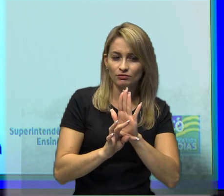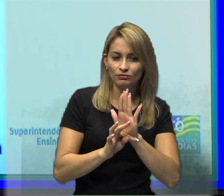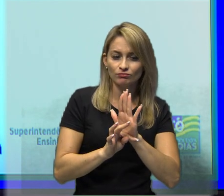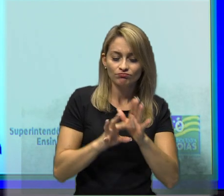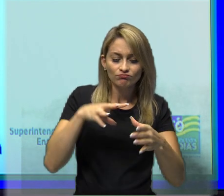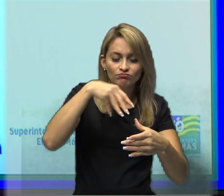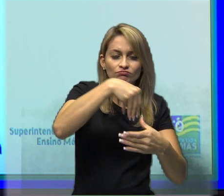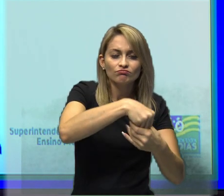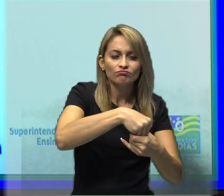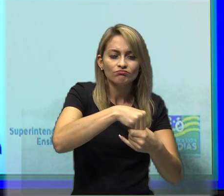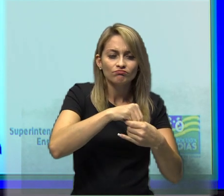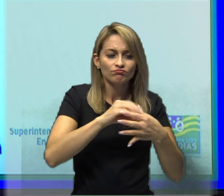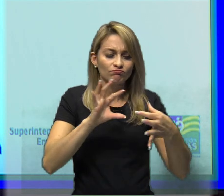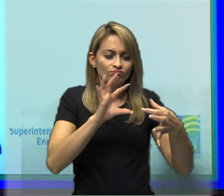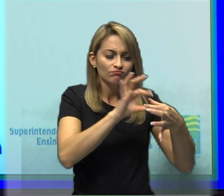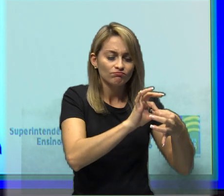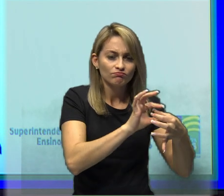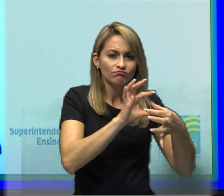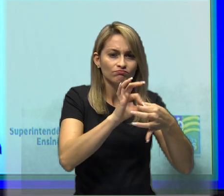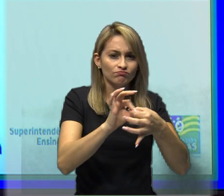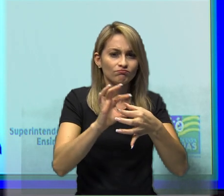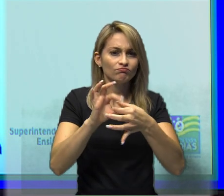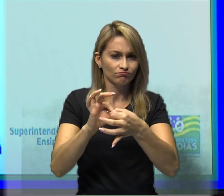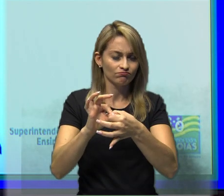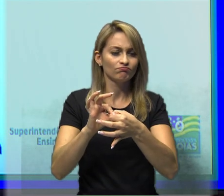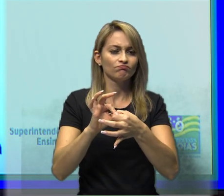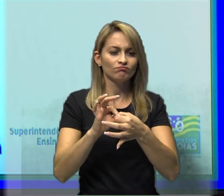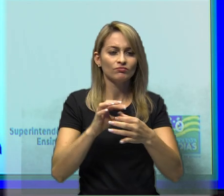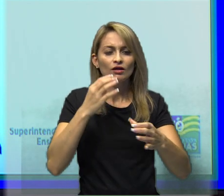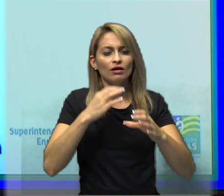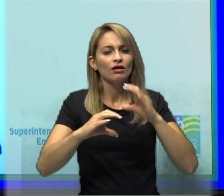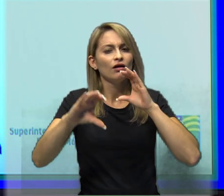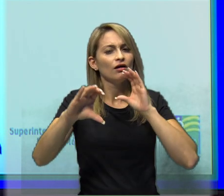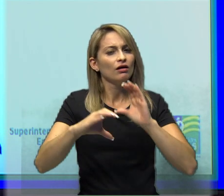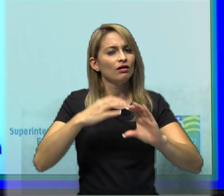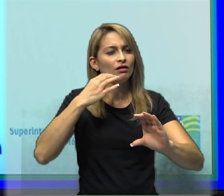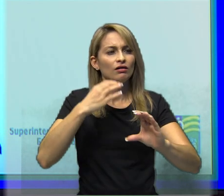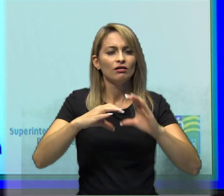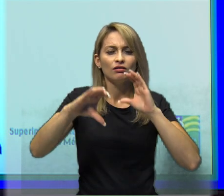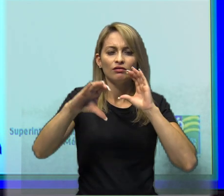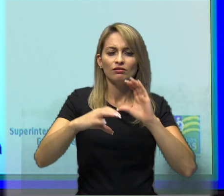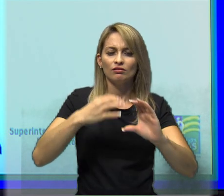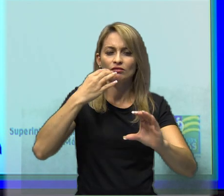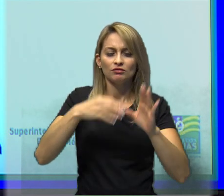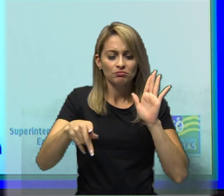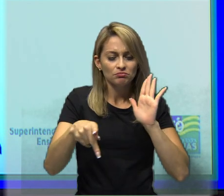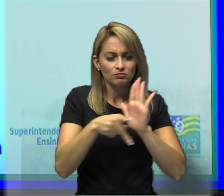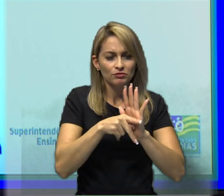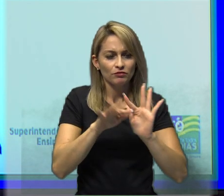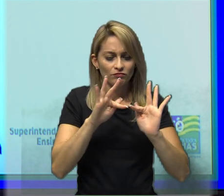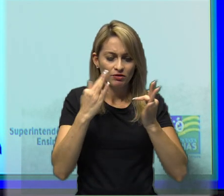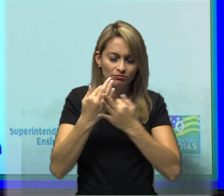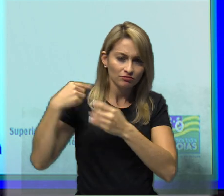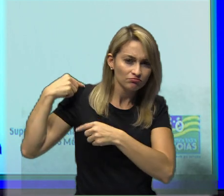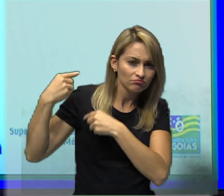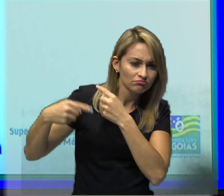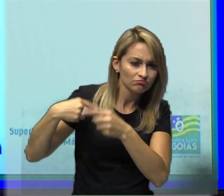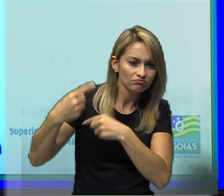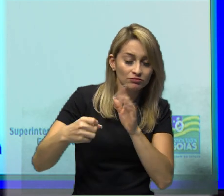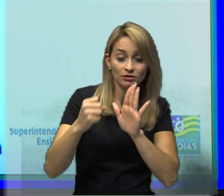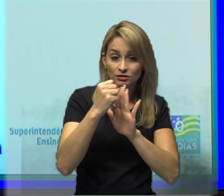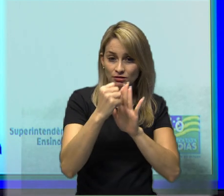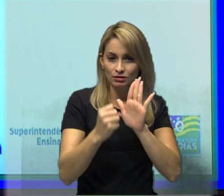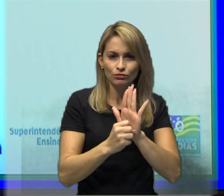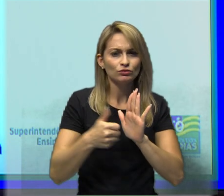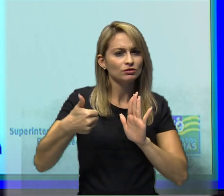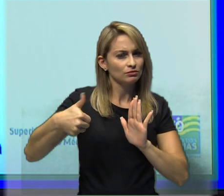os seus descendentes no Brasil do século XIX. E procuram expressar letra A, exploração rural,